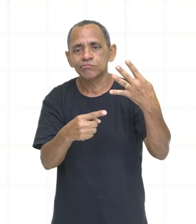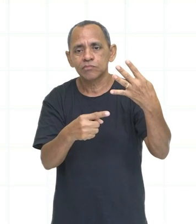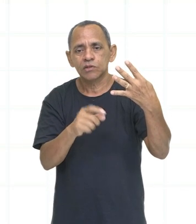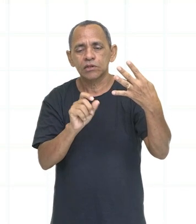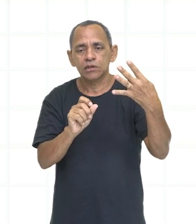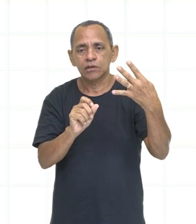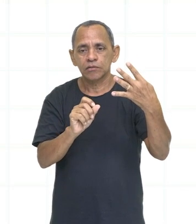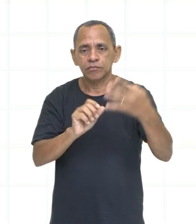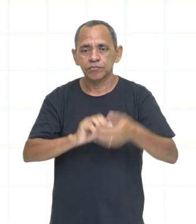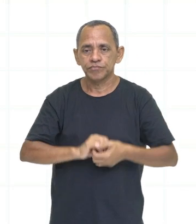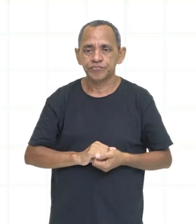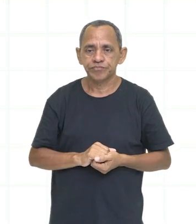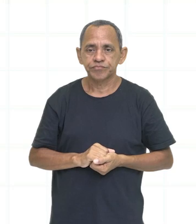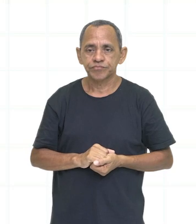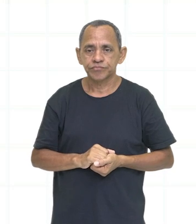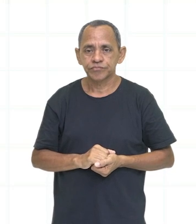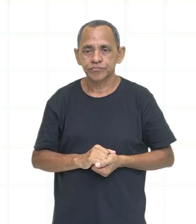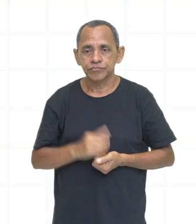nós temos...